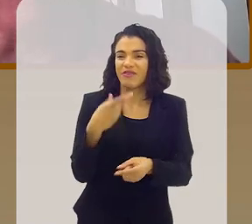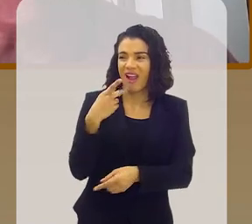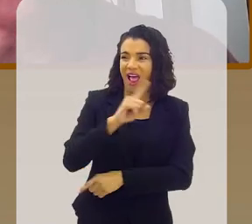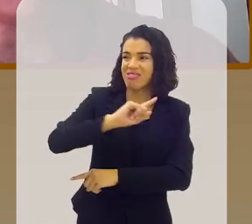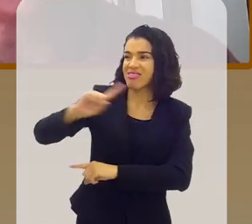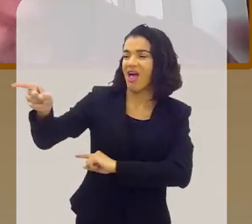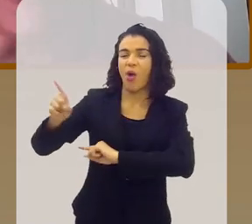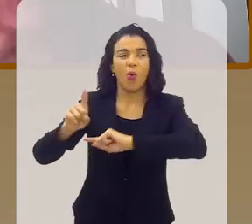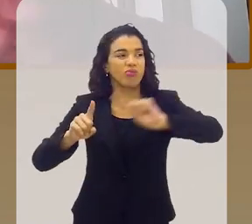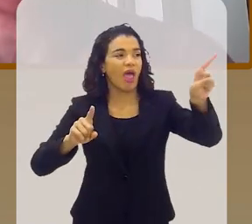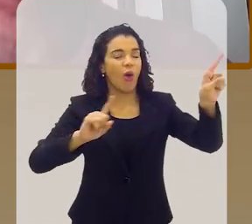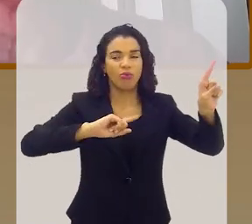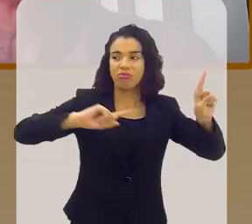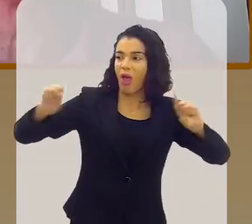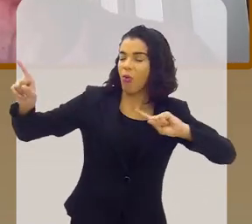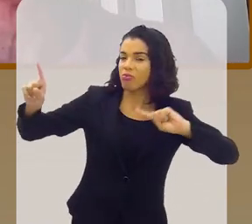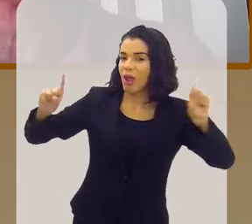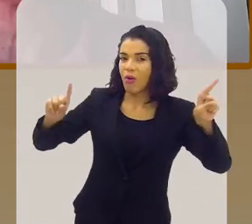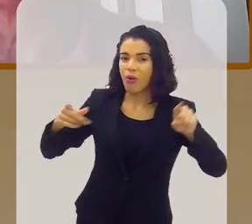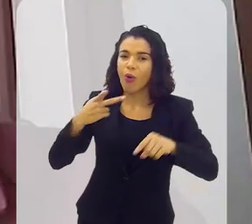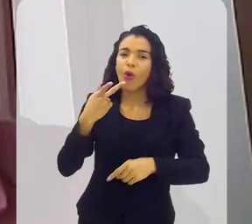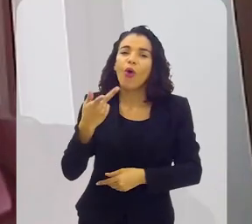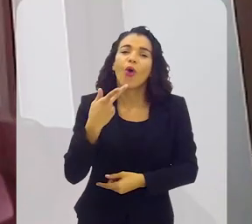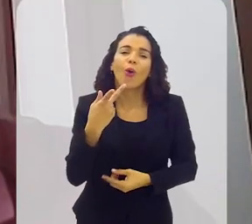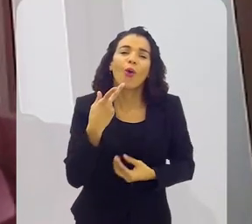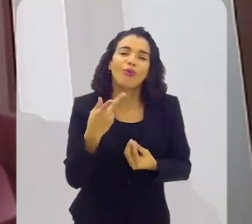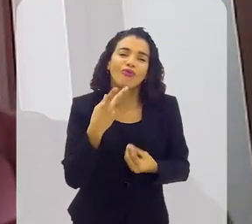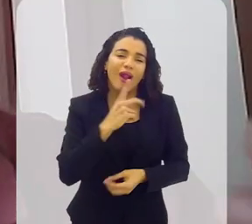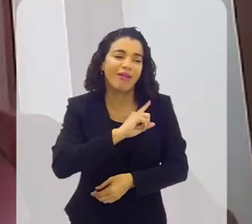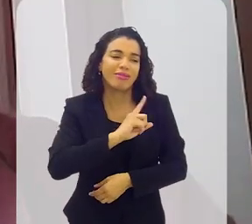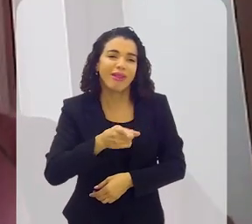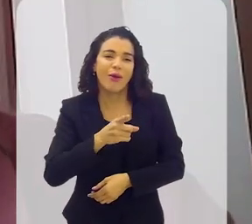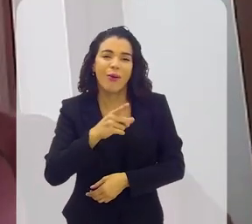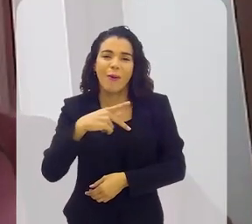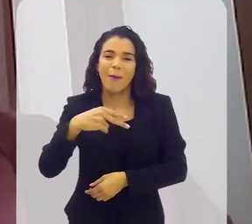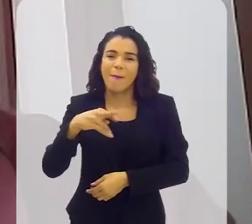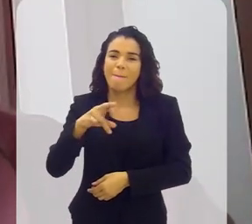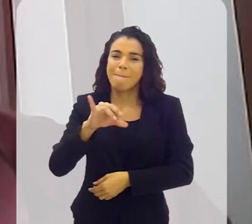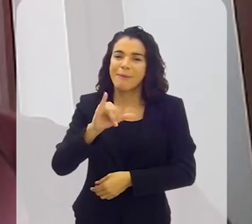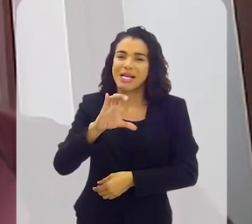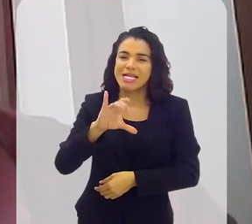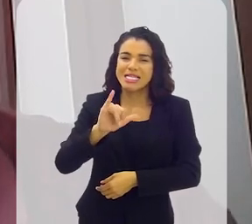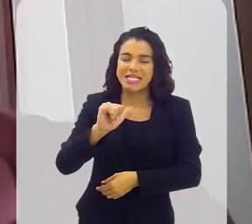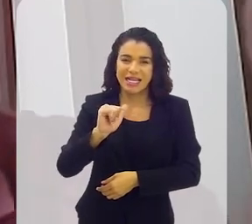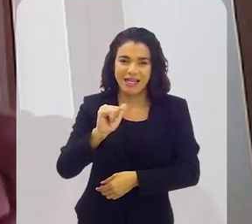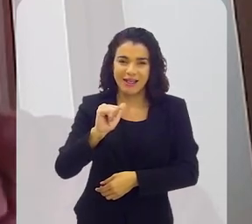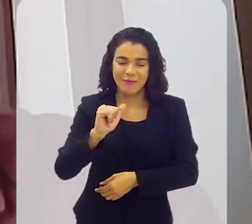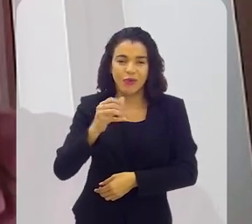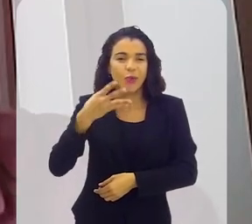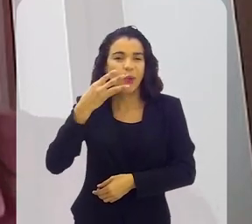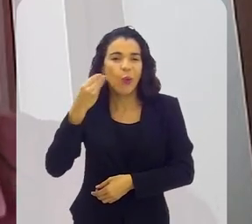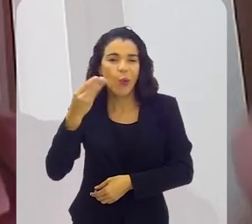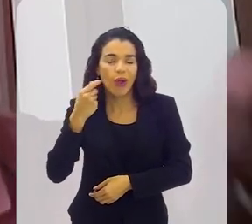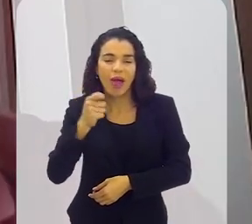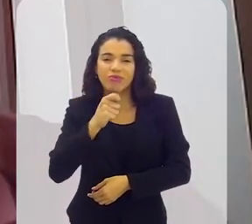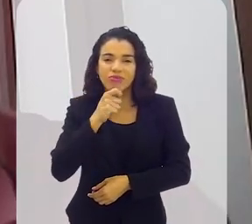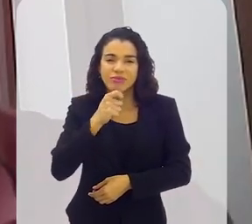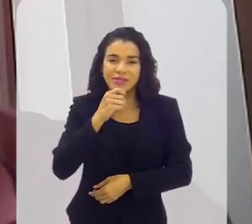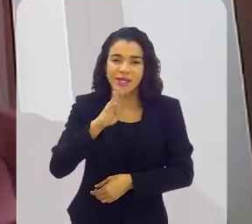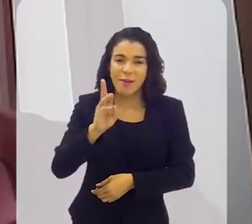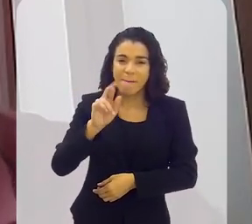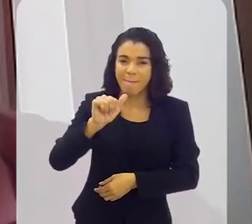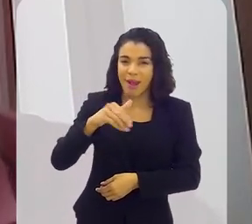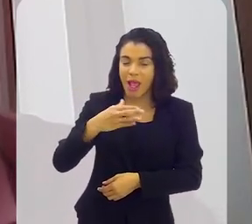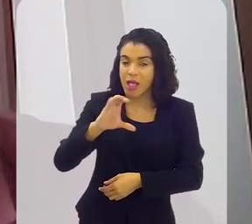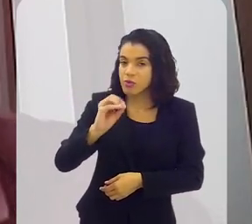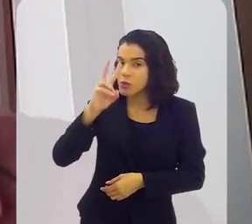de dizer não para muita gente, eu não consegui dizer não para Priscila Casimiro, filha do Beto Sem Braço. Entrou na lista o livro do